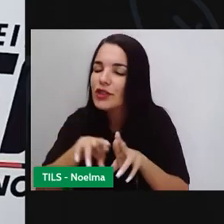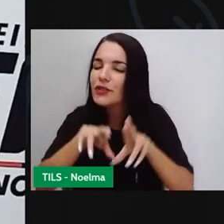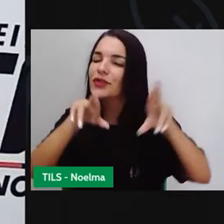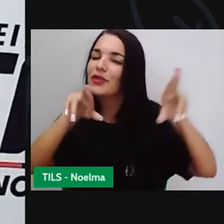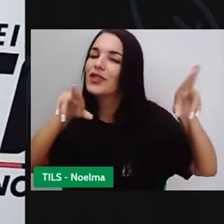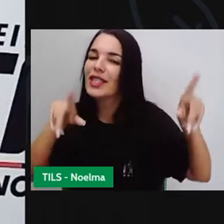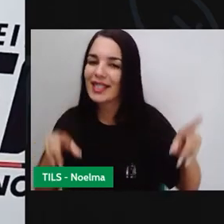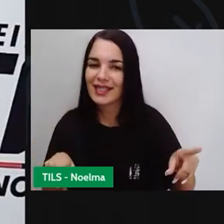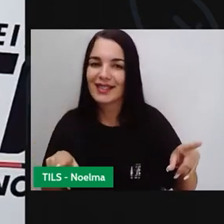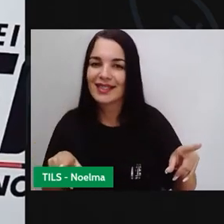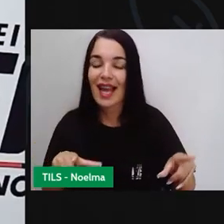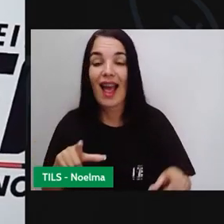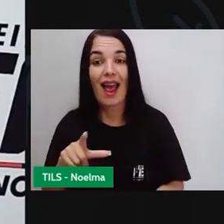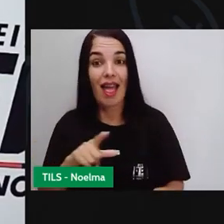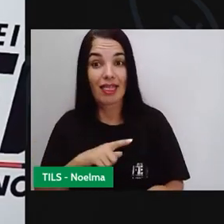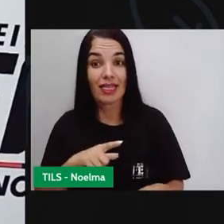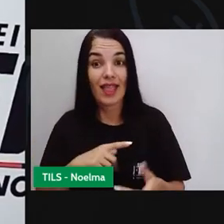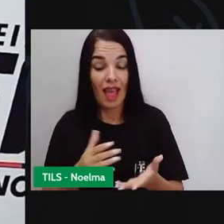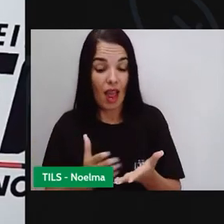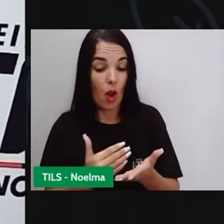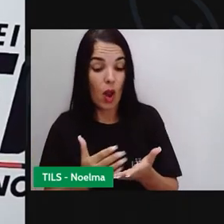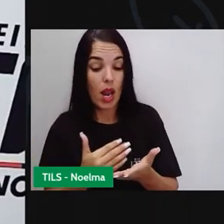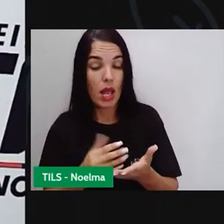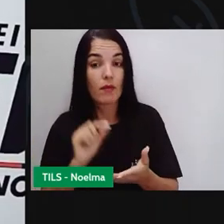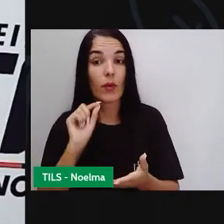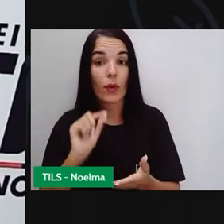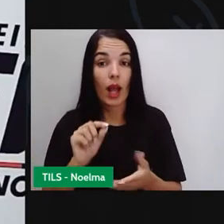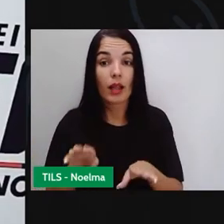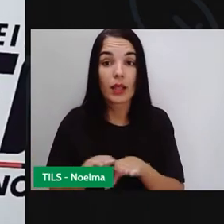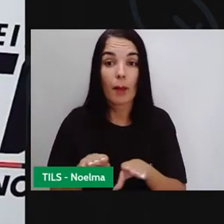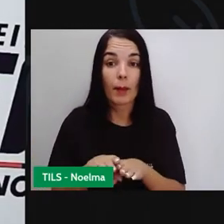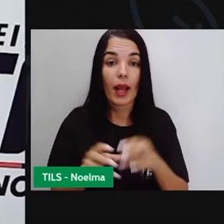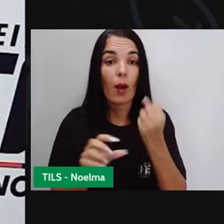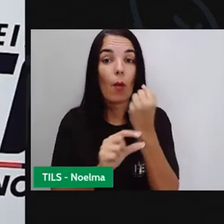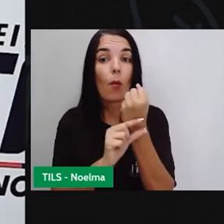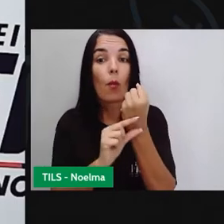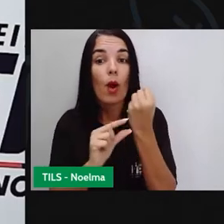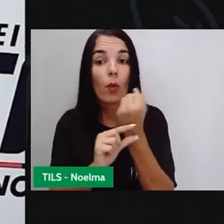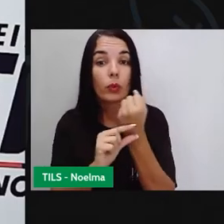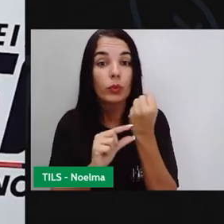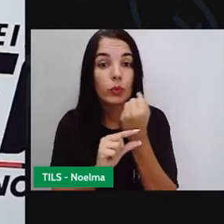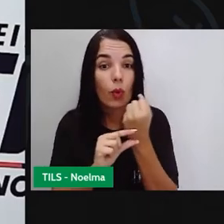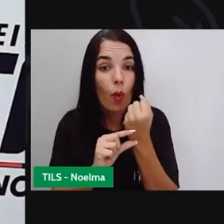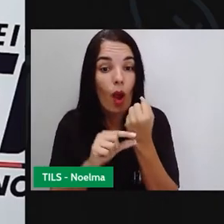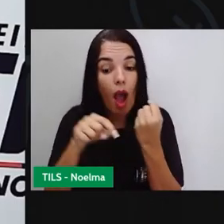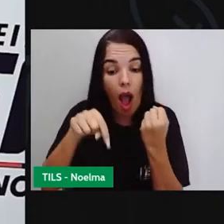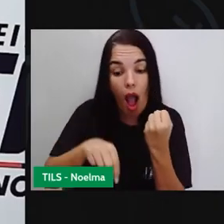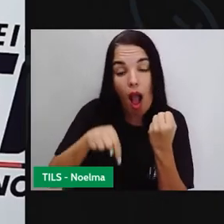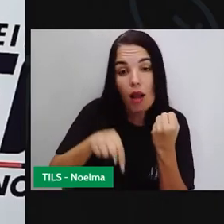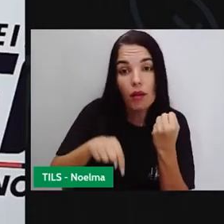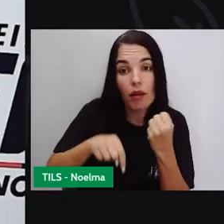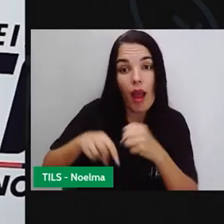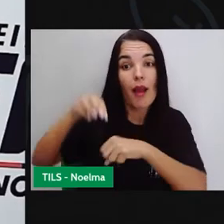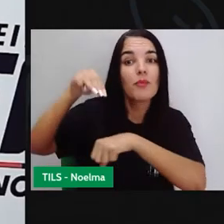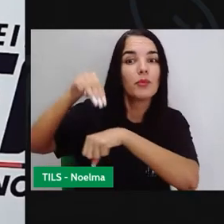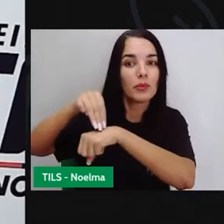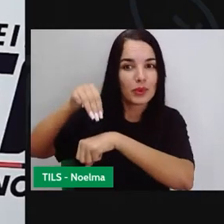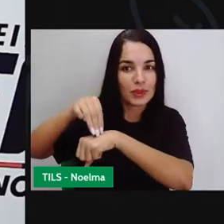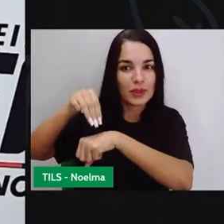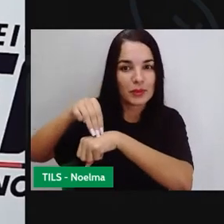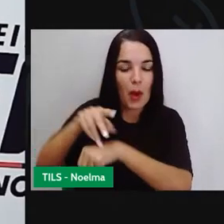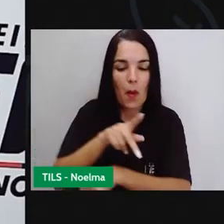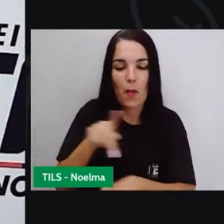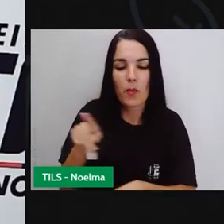eu tenho aqui um livro que é até de um autor da nossa rede municipal de ensino,